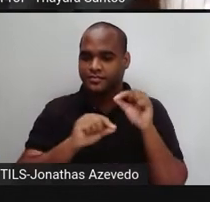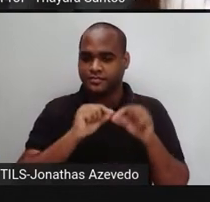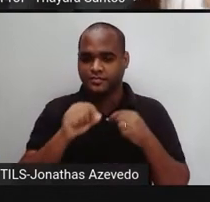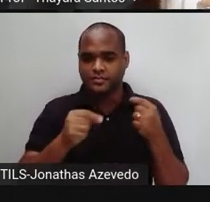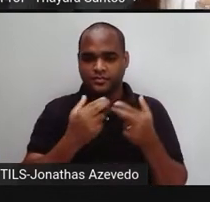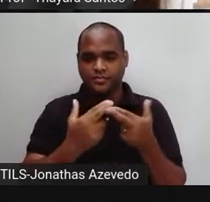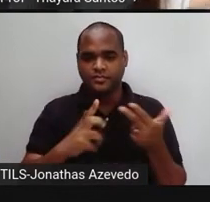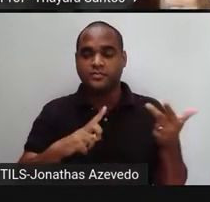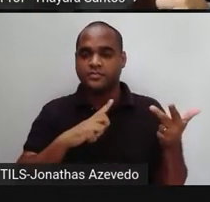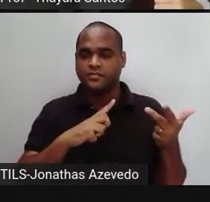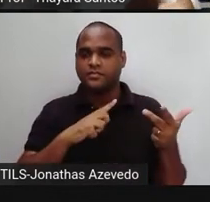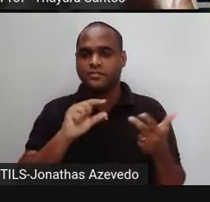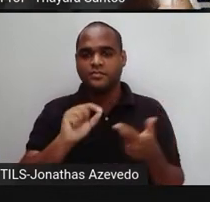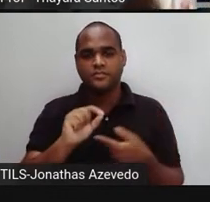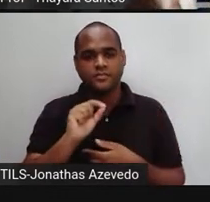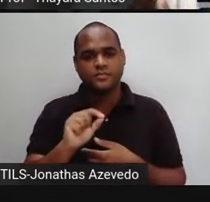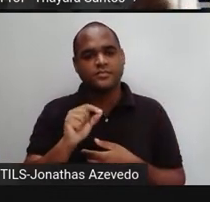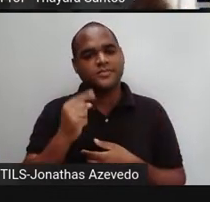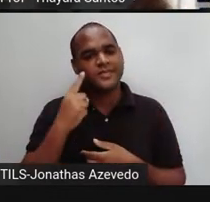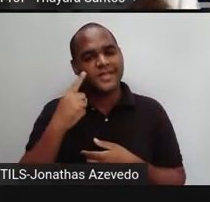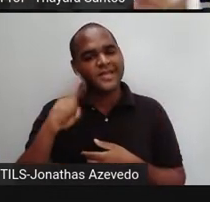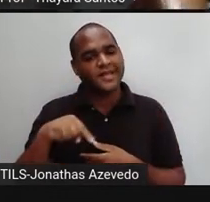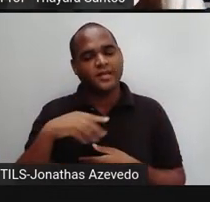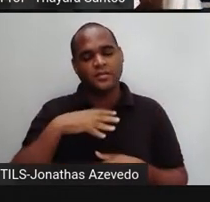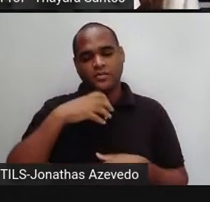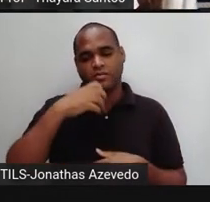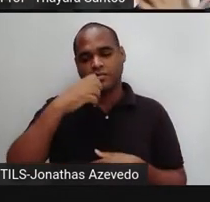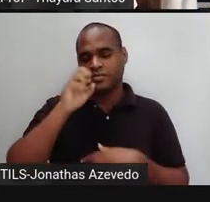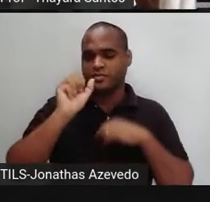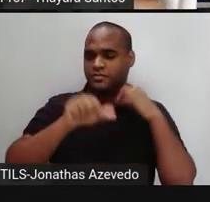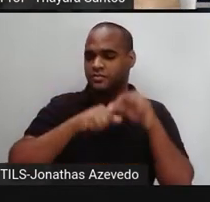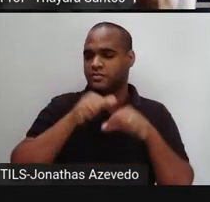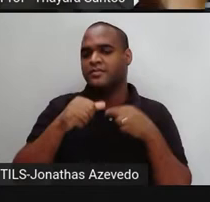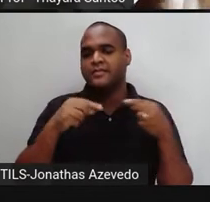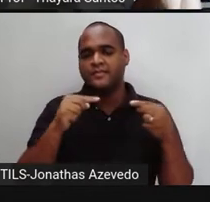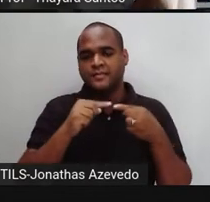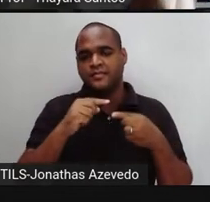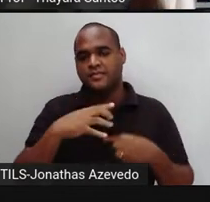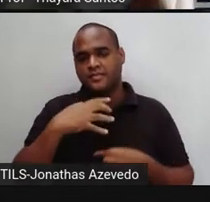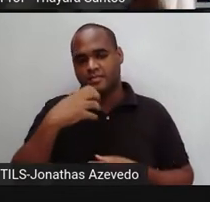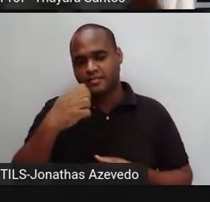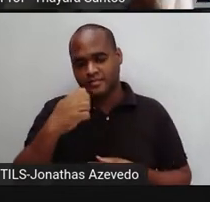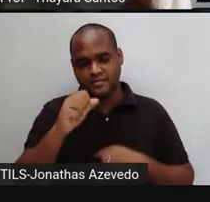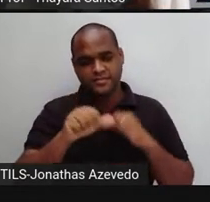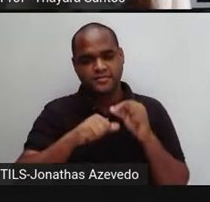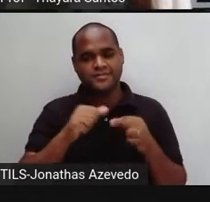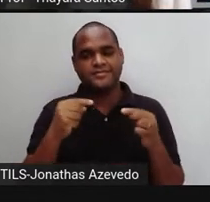uma inspiração mais uma expiração. Então isso que é a respiração.